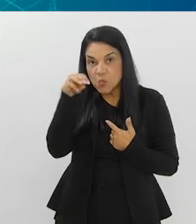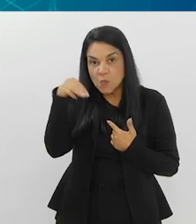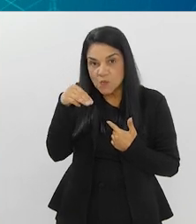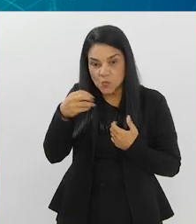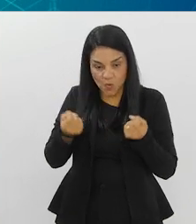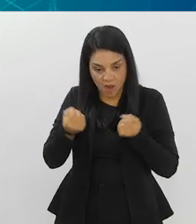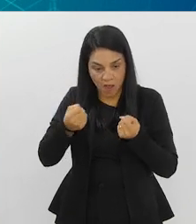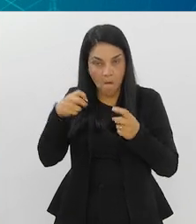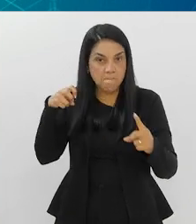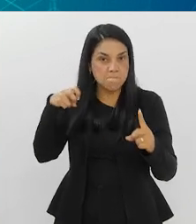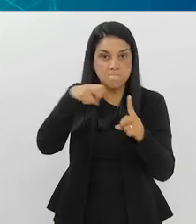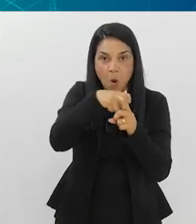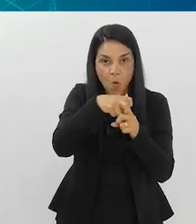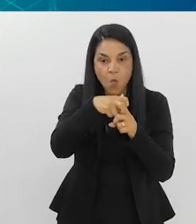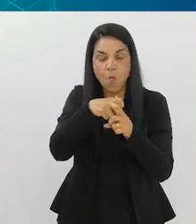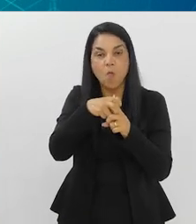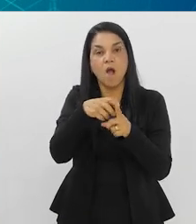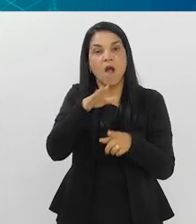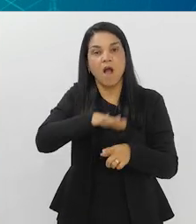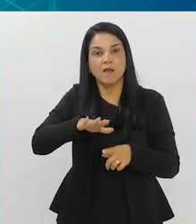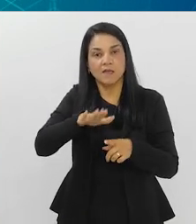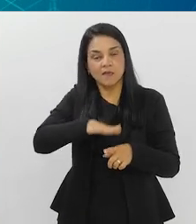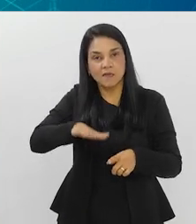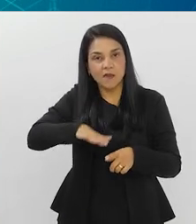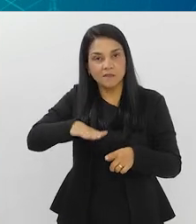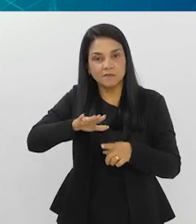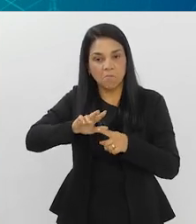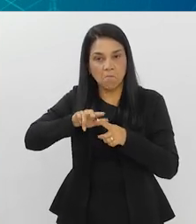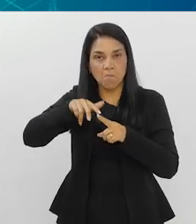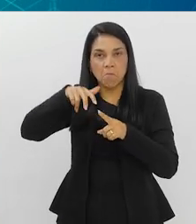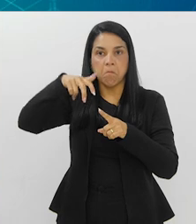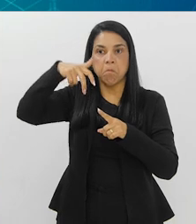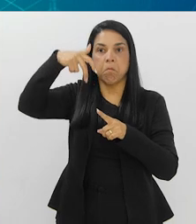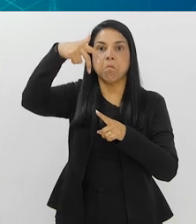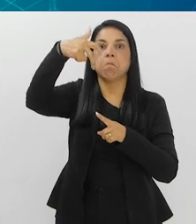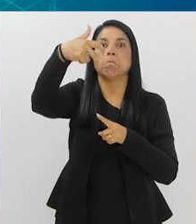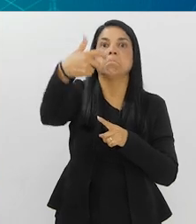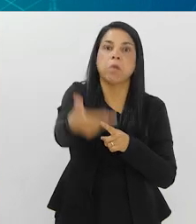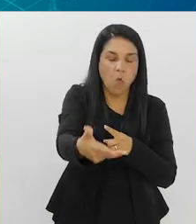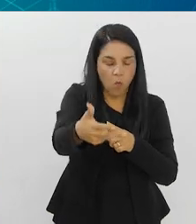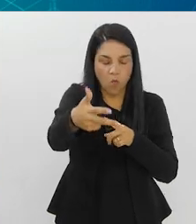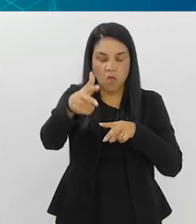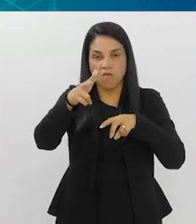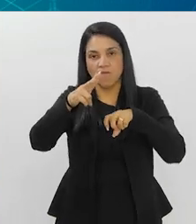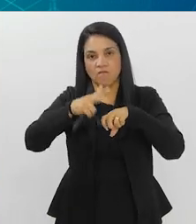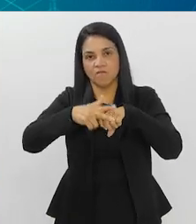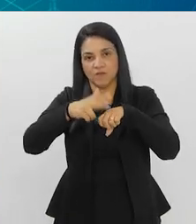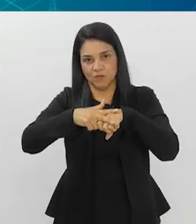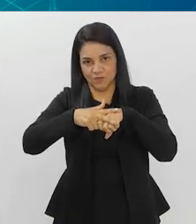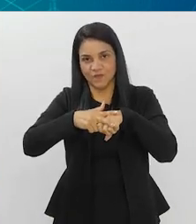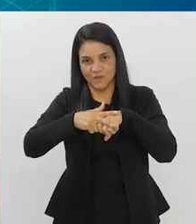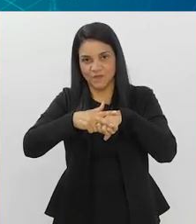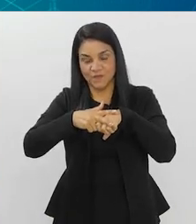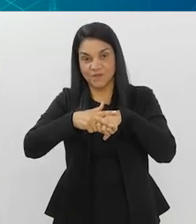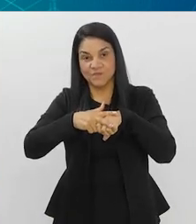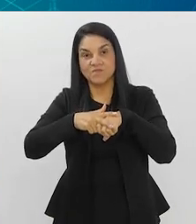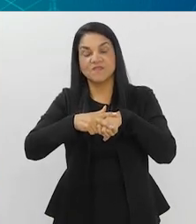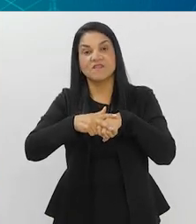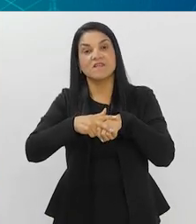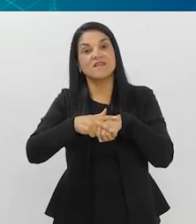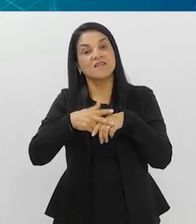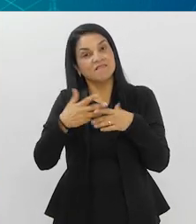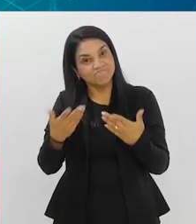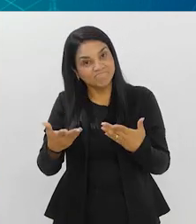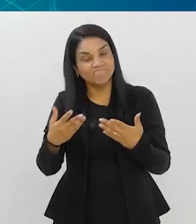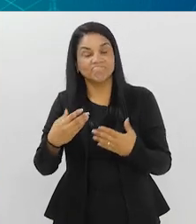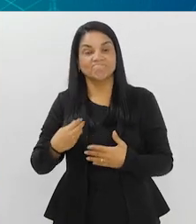carro para você bater e essa criança voar no vidro da frente. Então, é